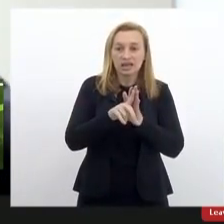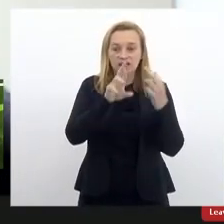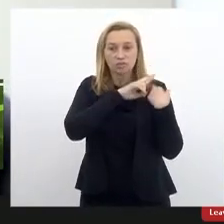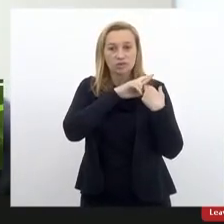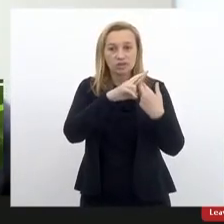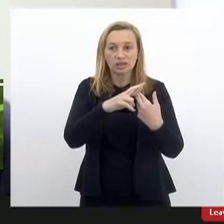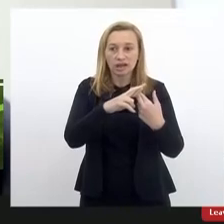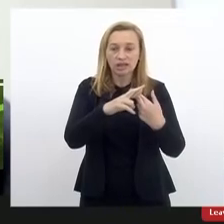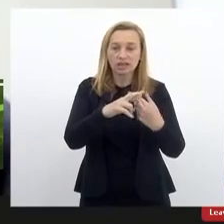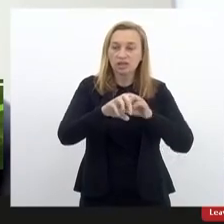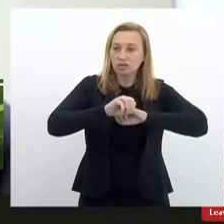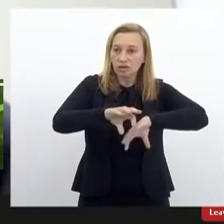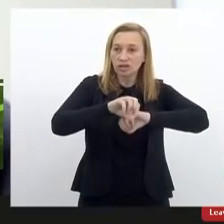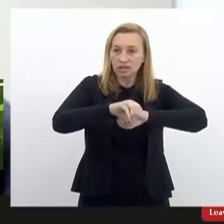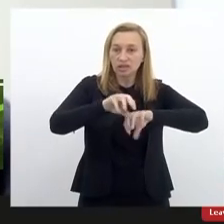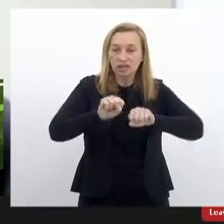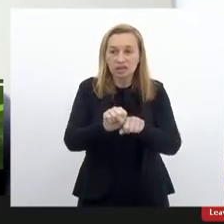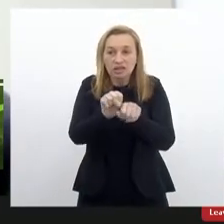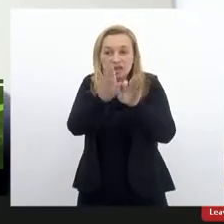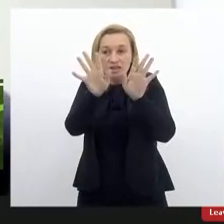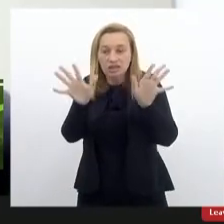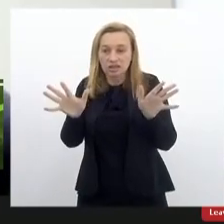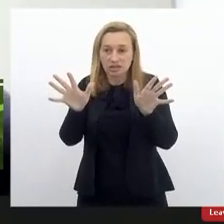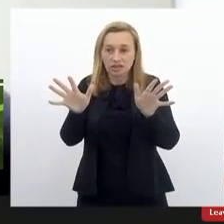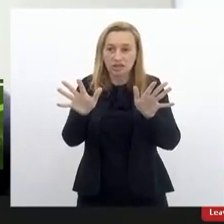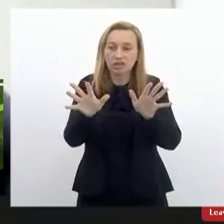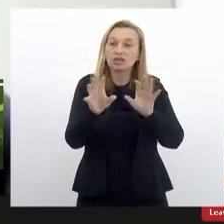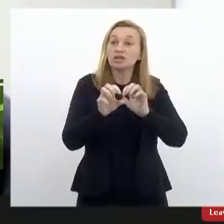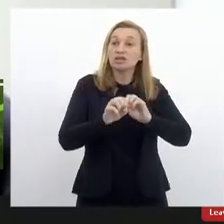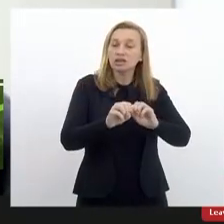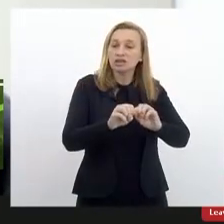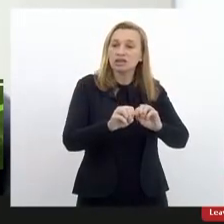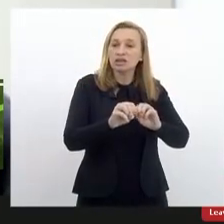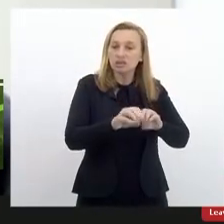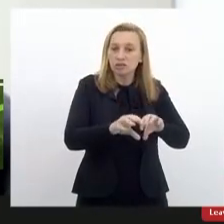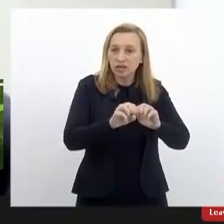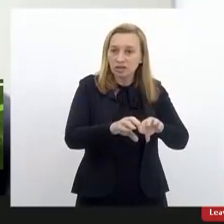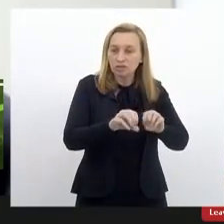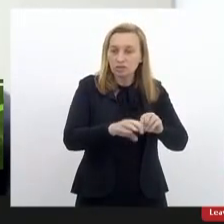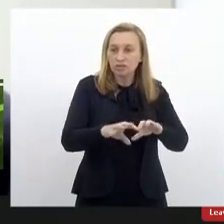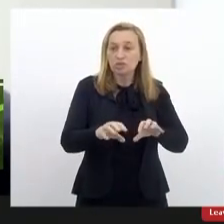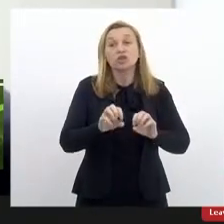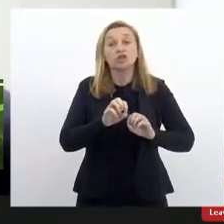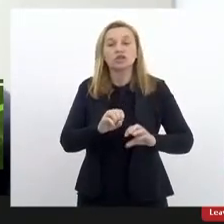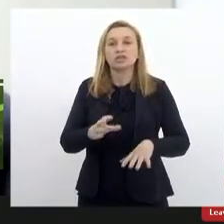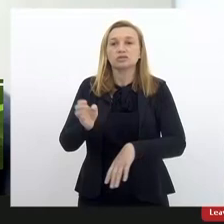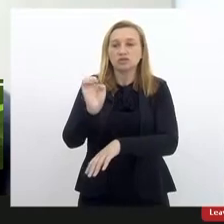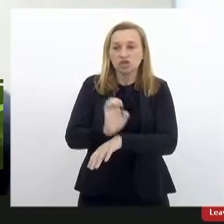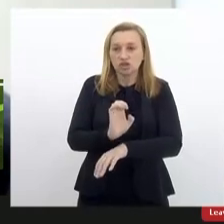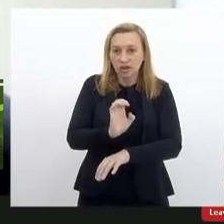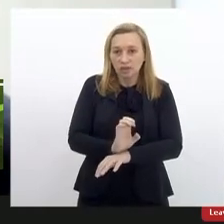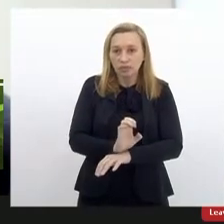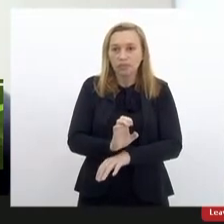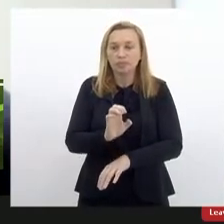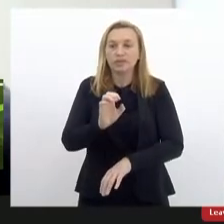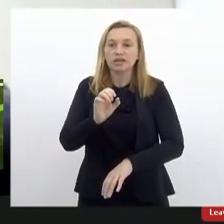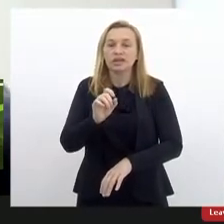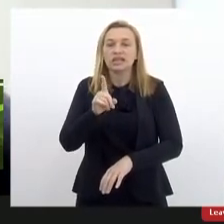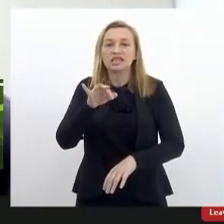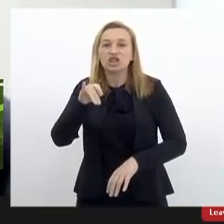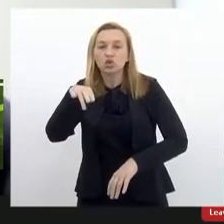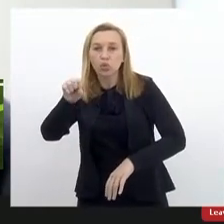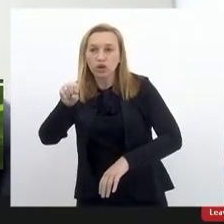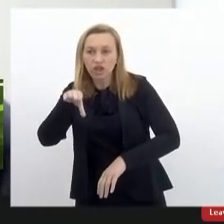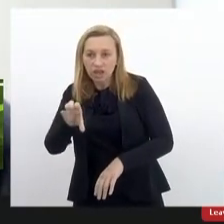que oportuniza a transparência dos indicadores educacionais nas redes públicas de ensino do Estado, a Seduc, a Faitec e também